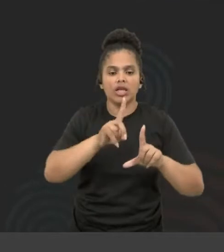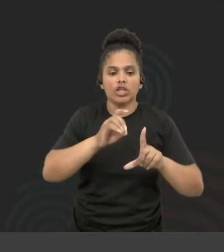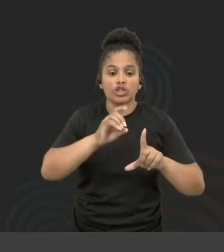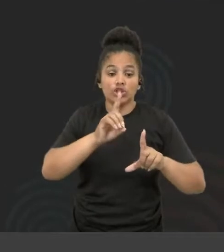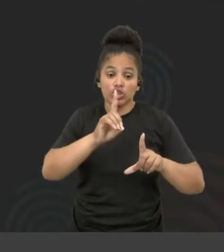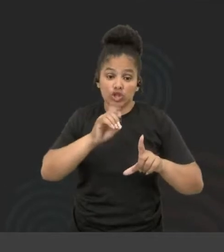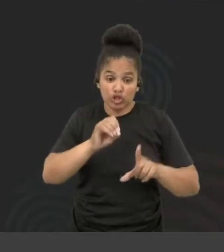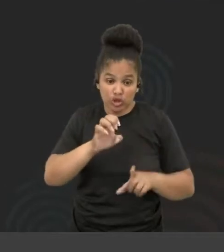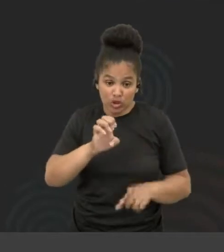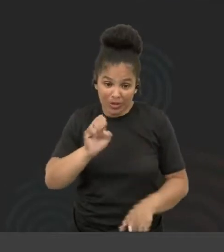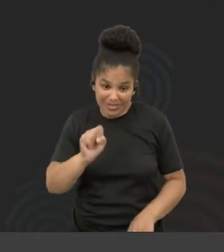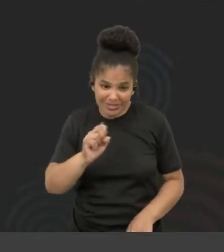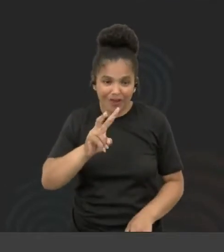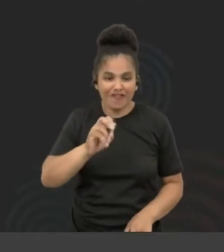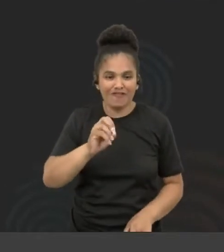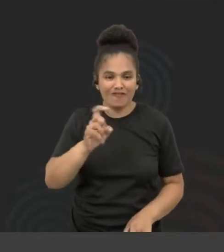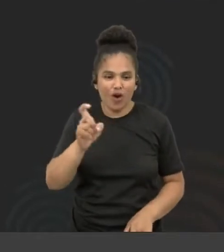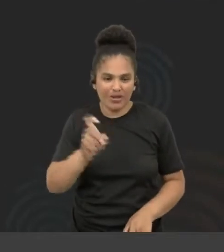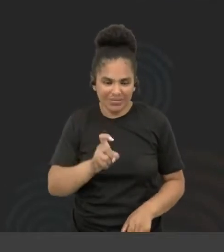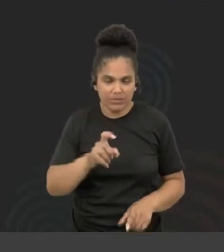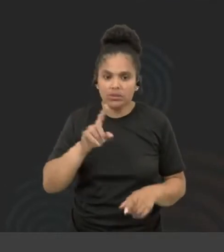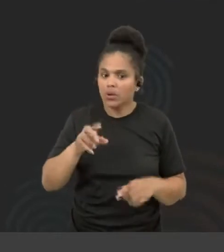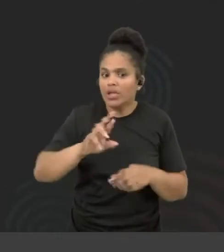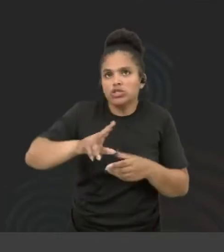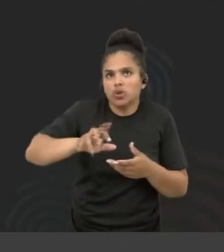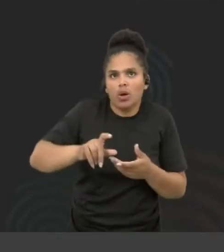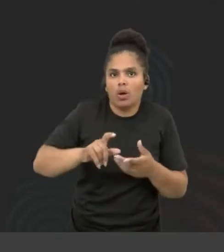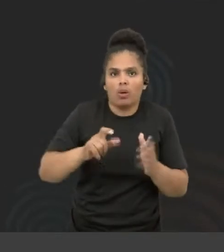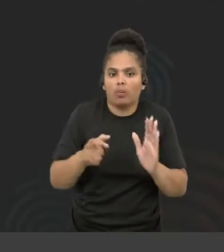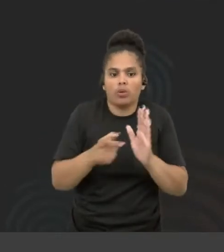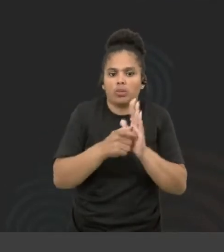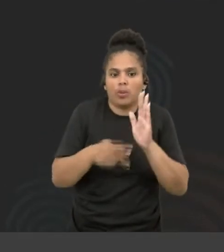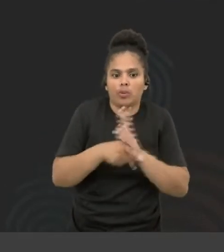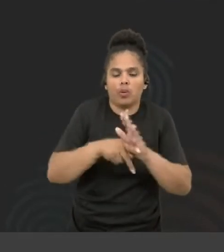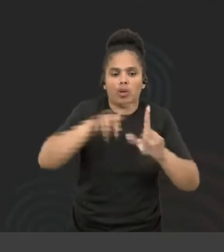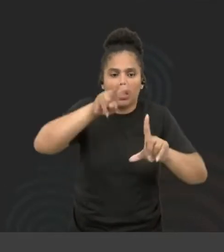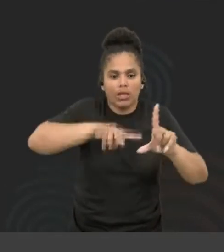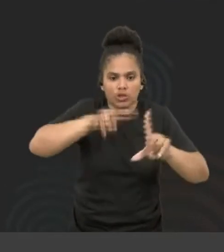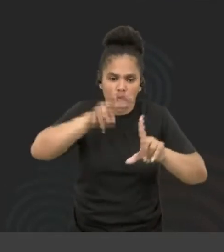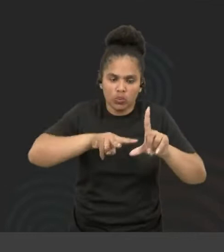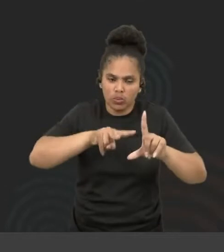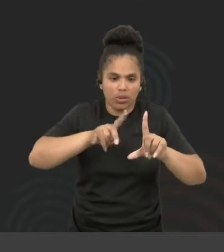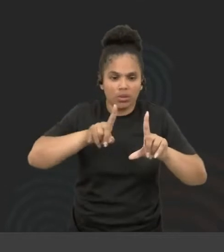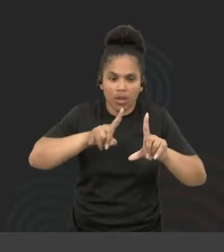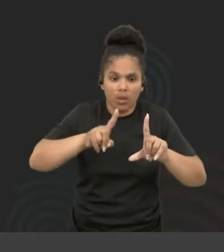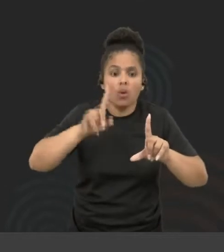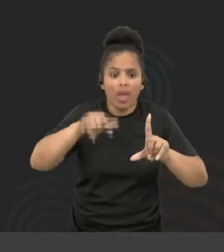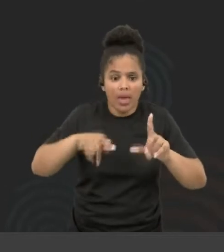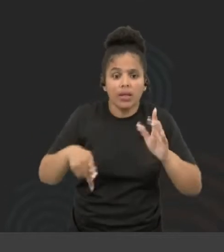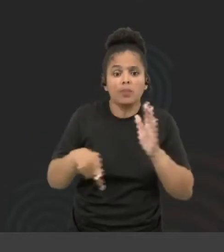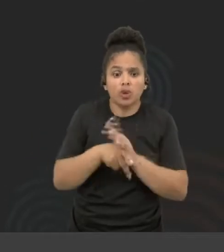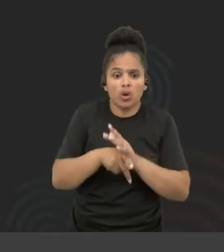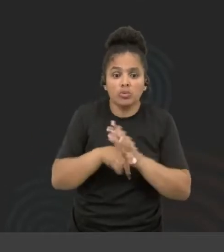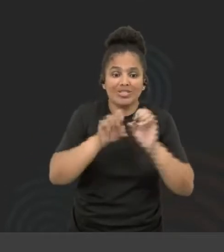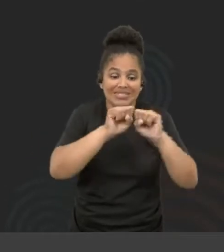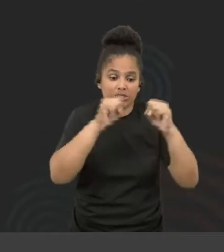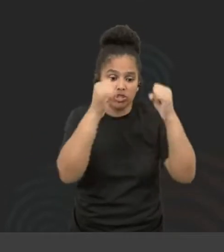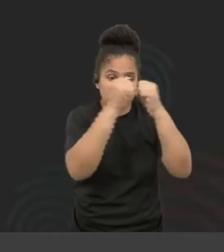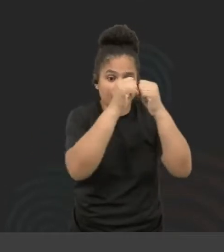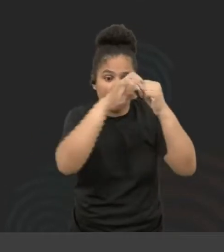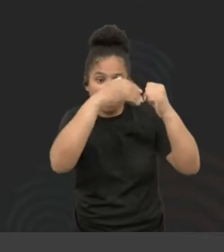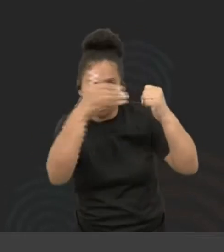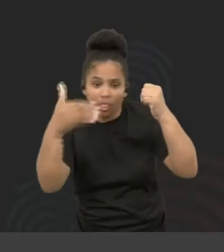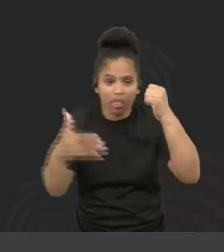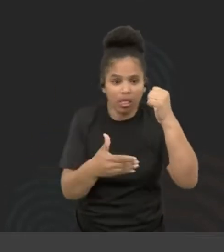o dos Vox, ele não era só um programa de leitura de tela, ele era uma espécie de subsistema dentro